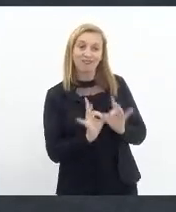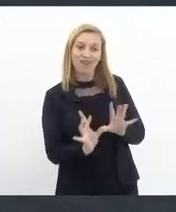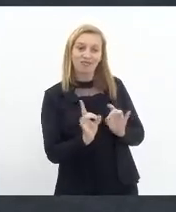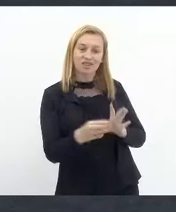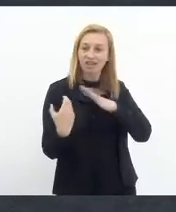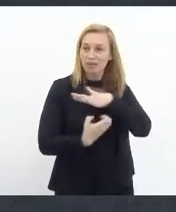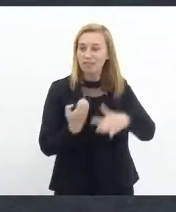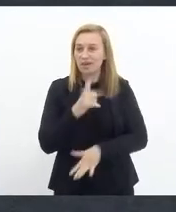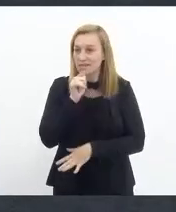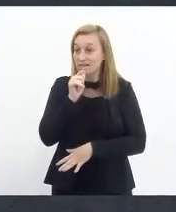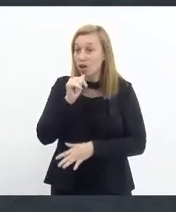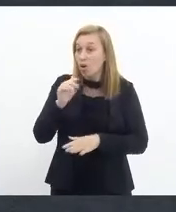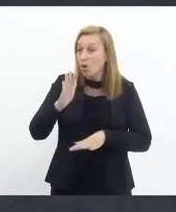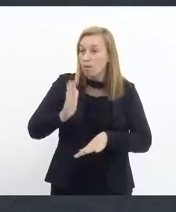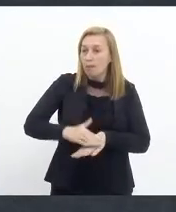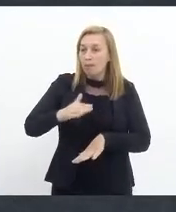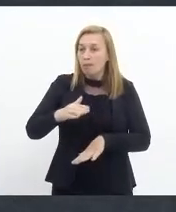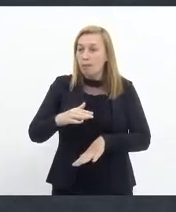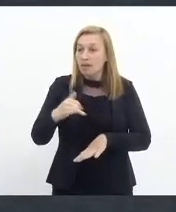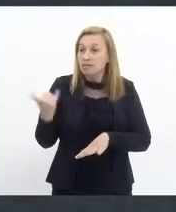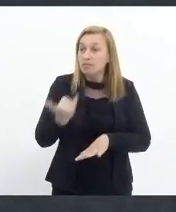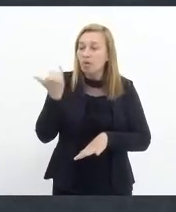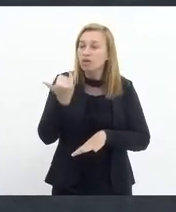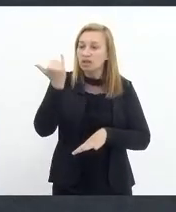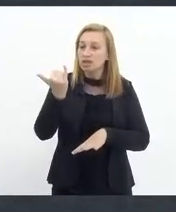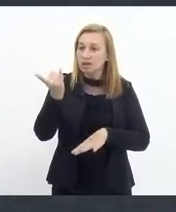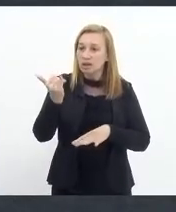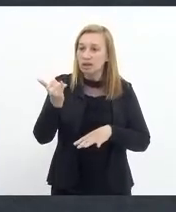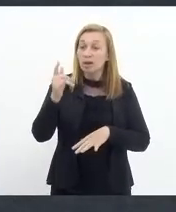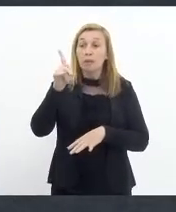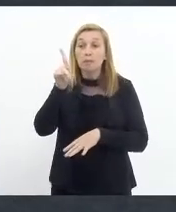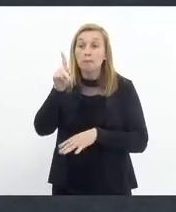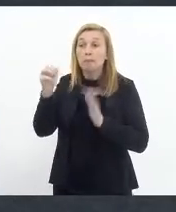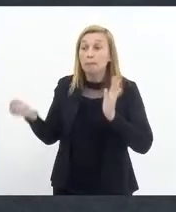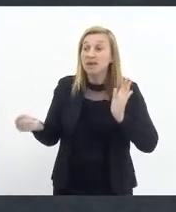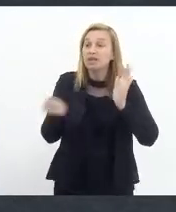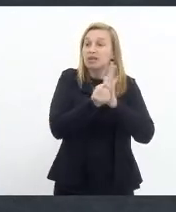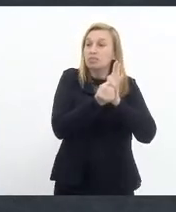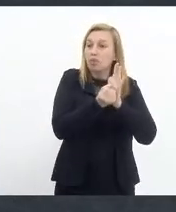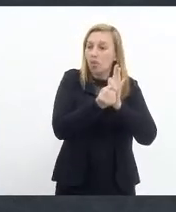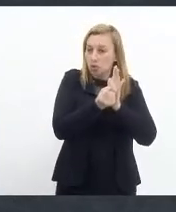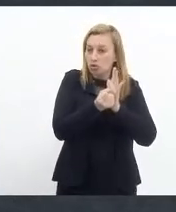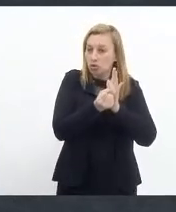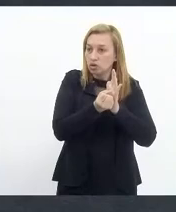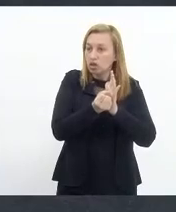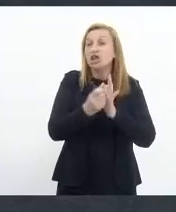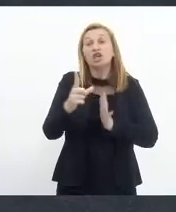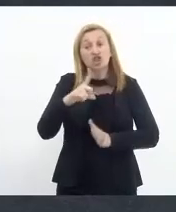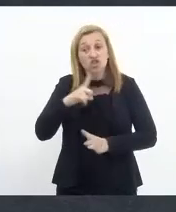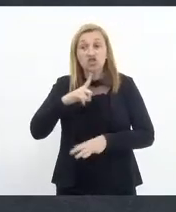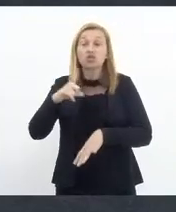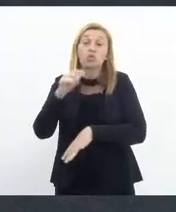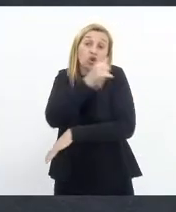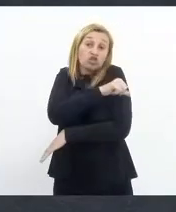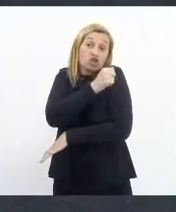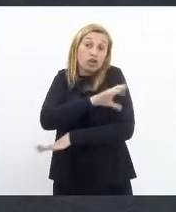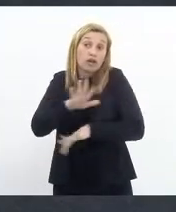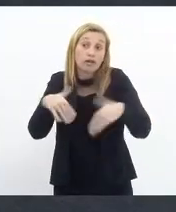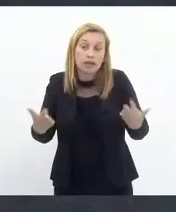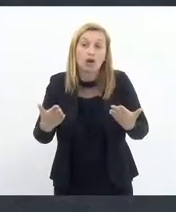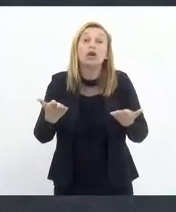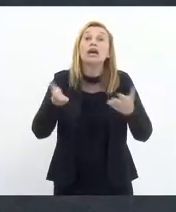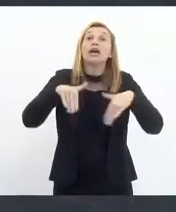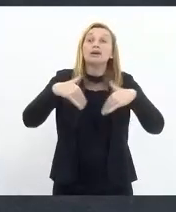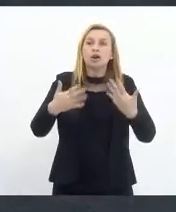CEDAI, o maior patrimônio público que o Rio de Janeiro tinha até então. Então, esses recursos têm que ser bem